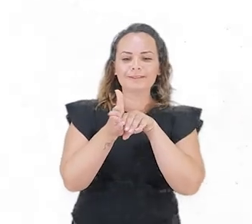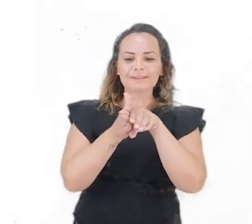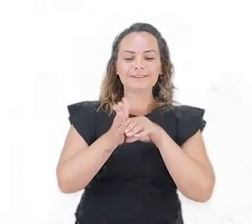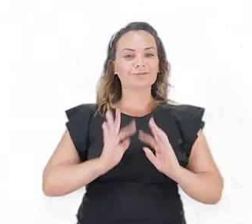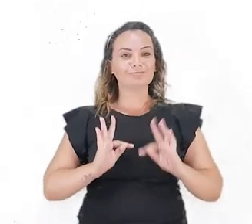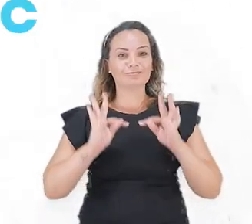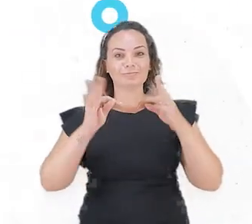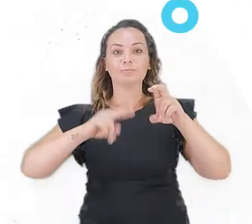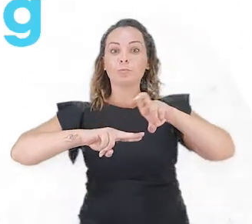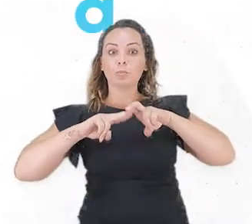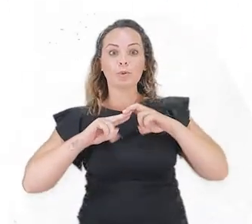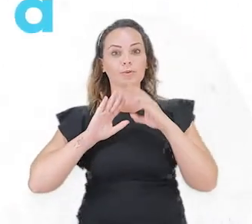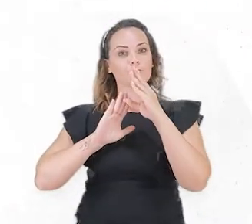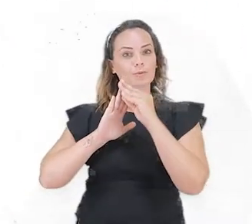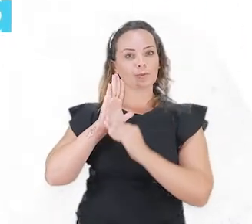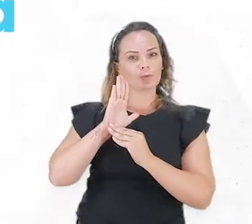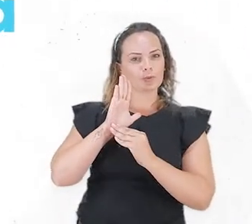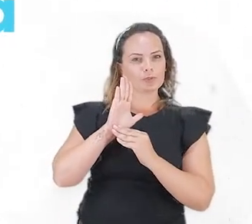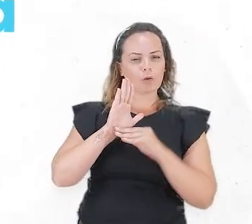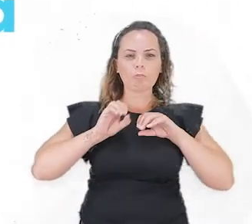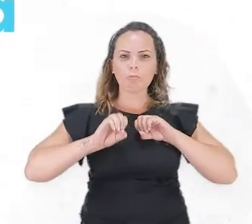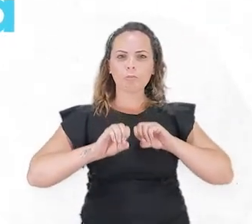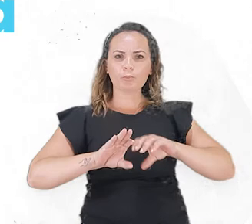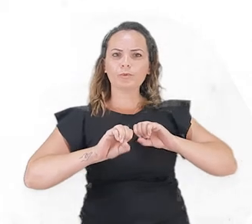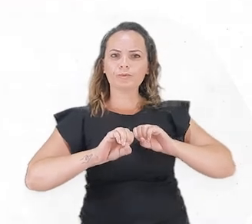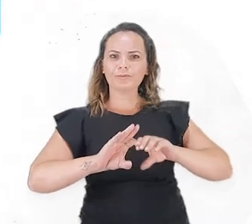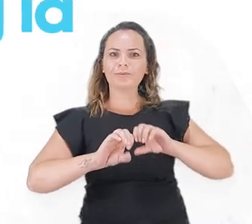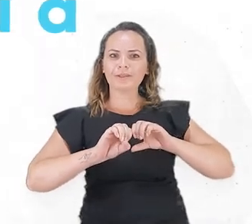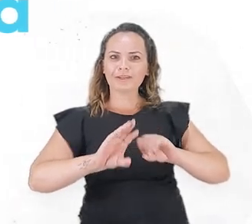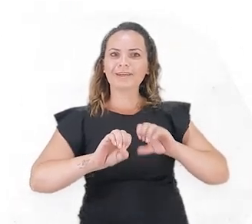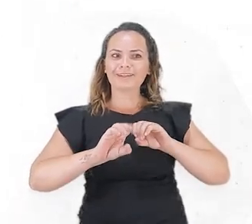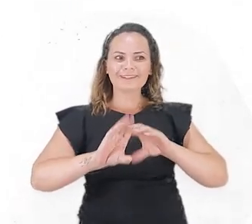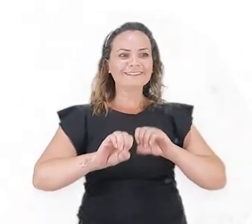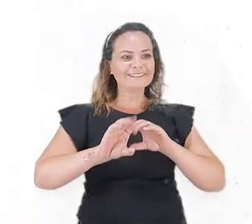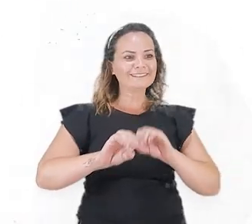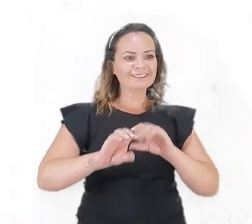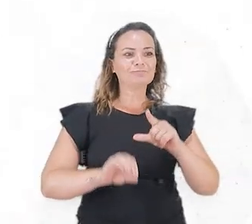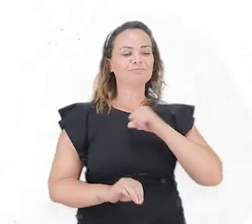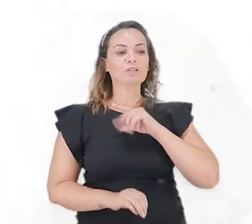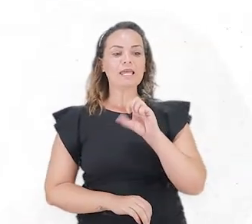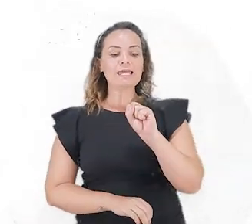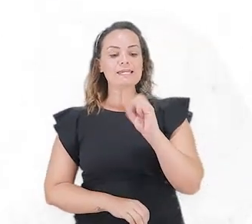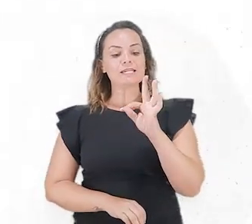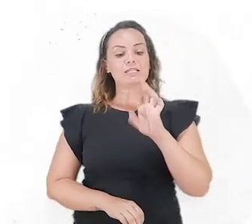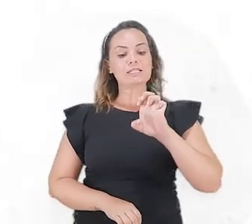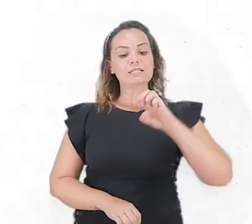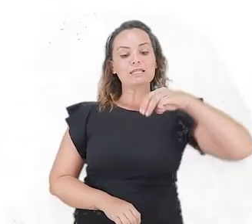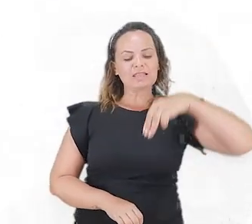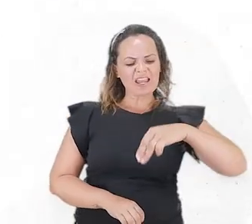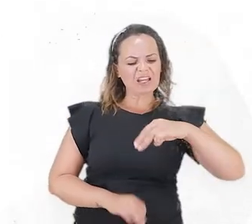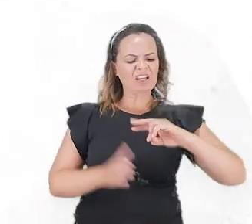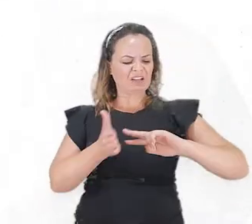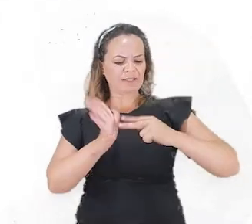e a tecnologia. Por isso que os conteúdos que nós trabalhamos são conteúdos STIM. O conceito STIM